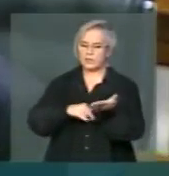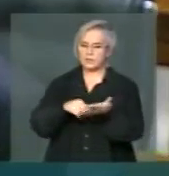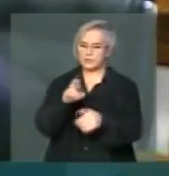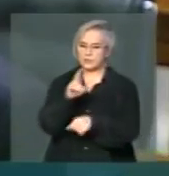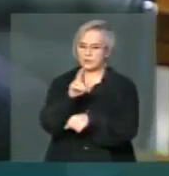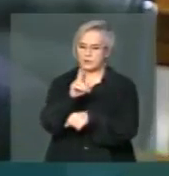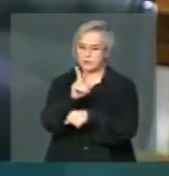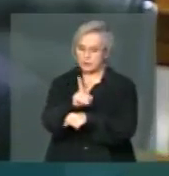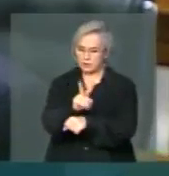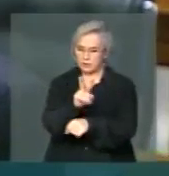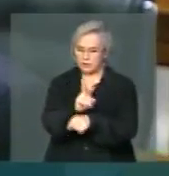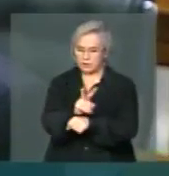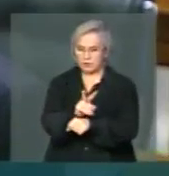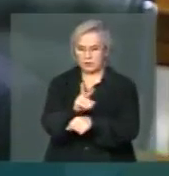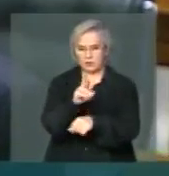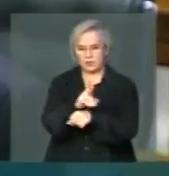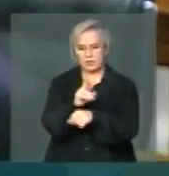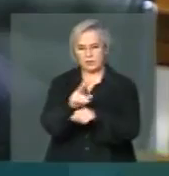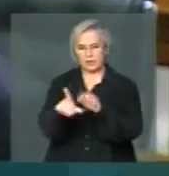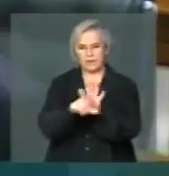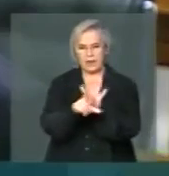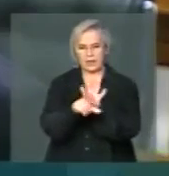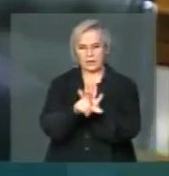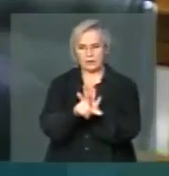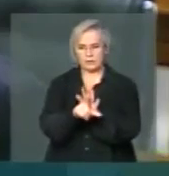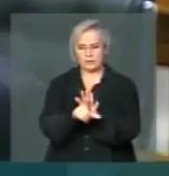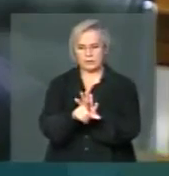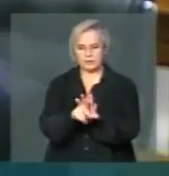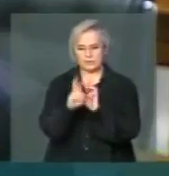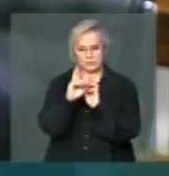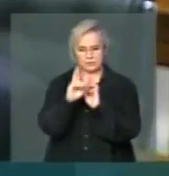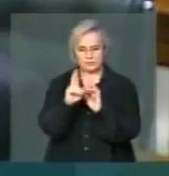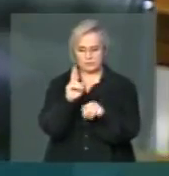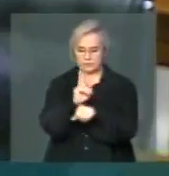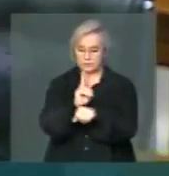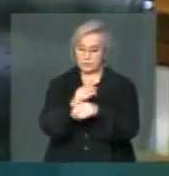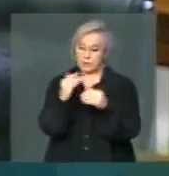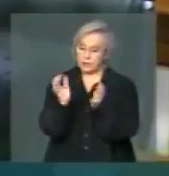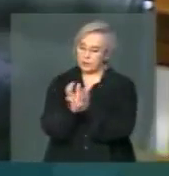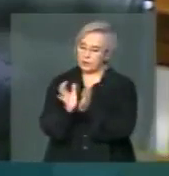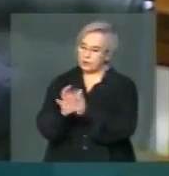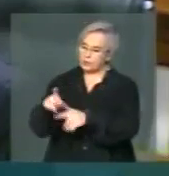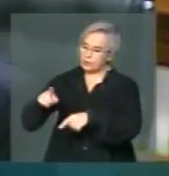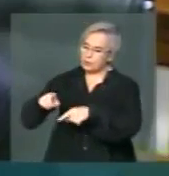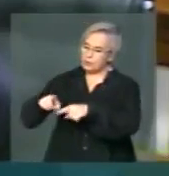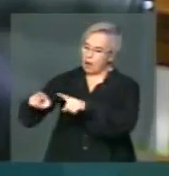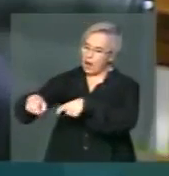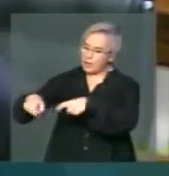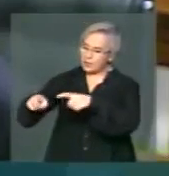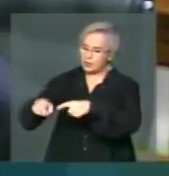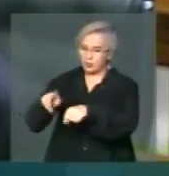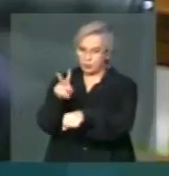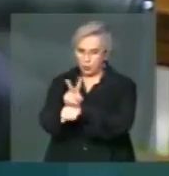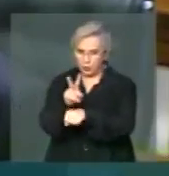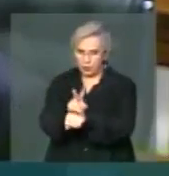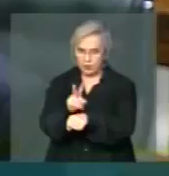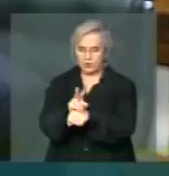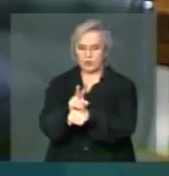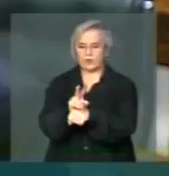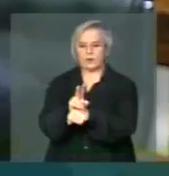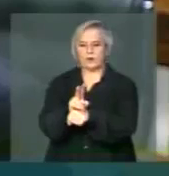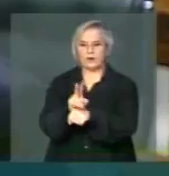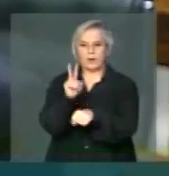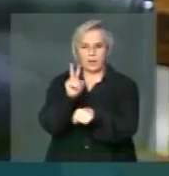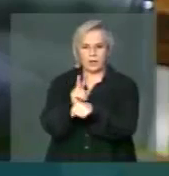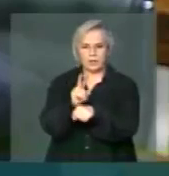prestar apoio técnico e jurídico de forma gratuita. E aquele agricultor que preservou, que produz água, ar puro,